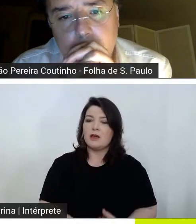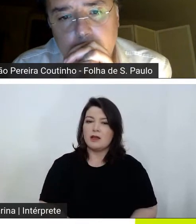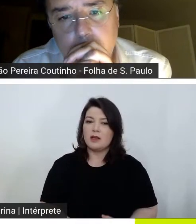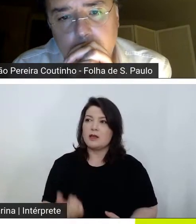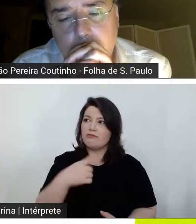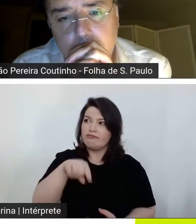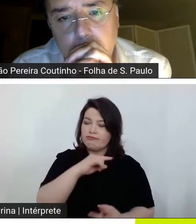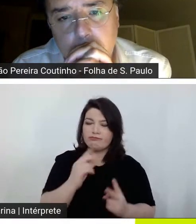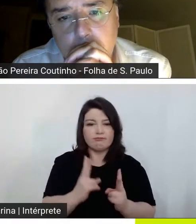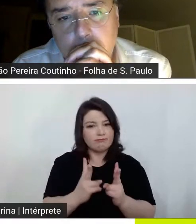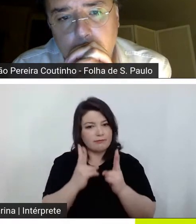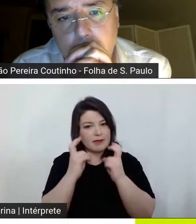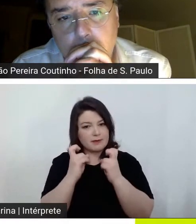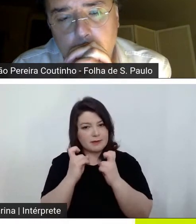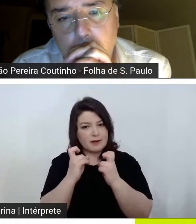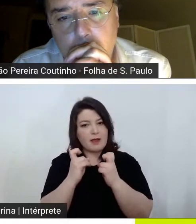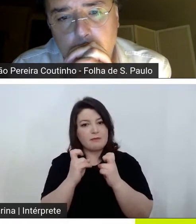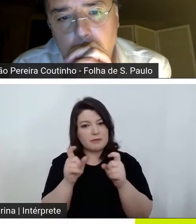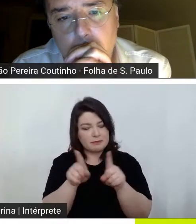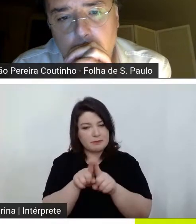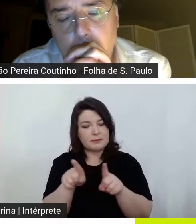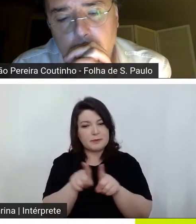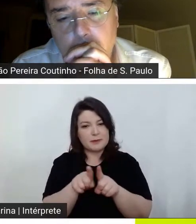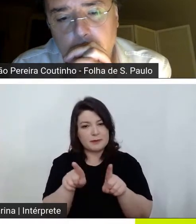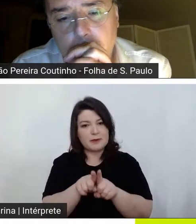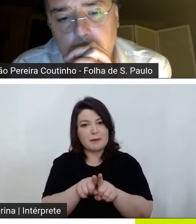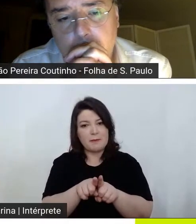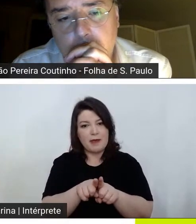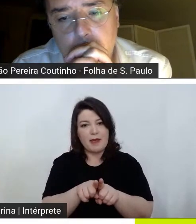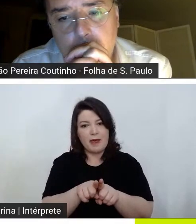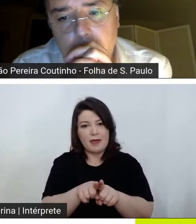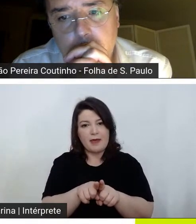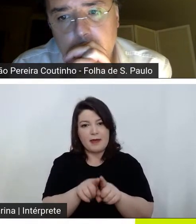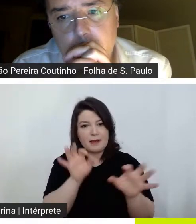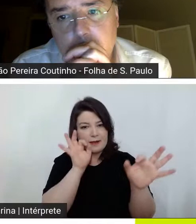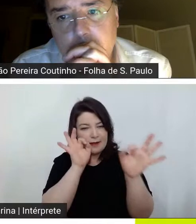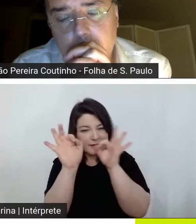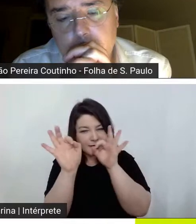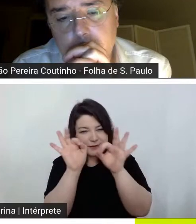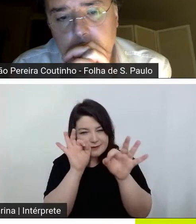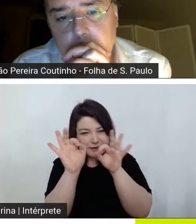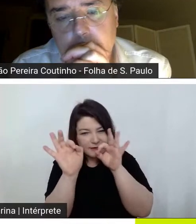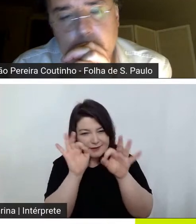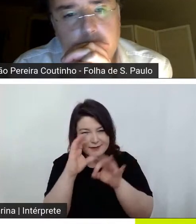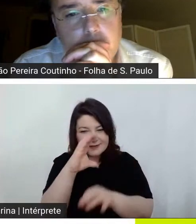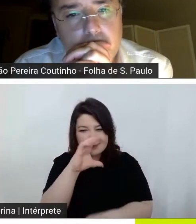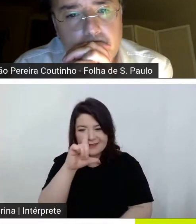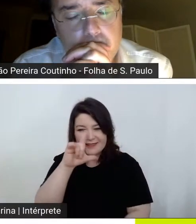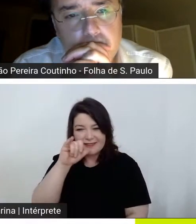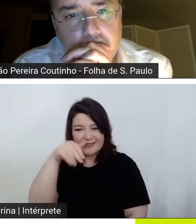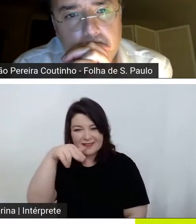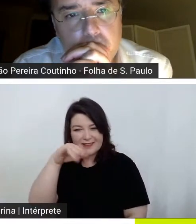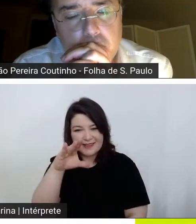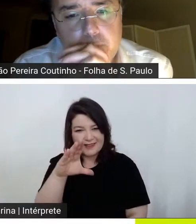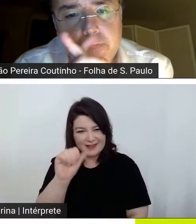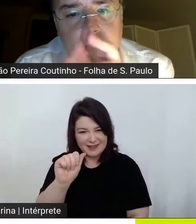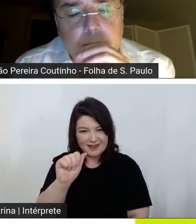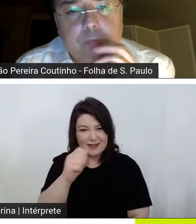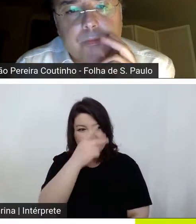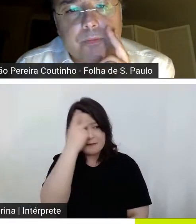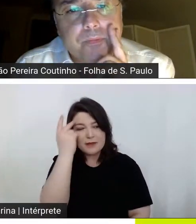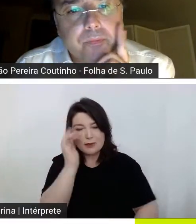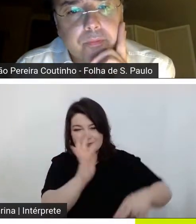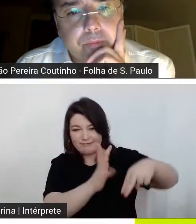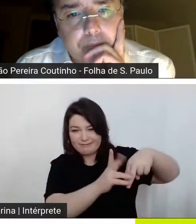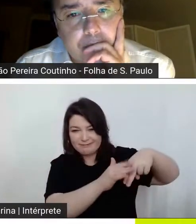percebe também na clínica psicanalítica quando os pacientes